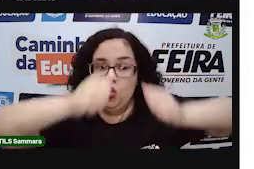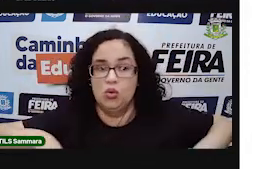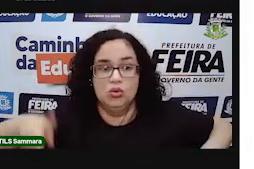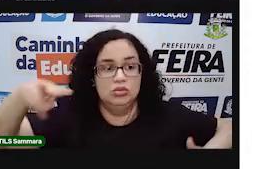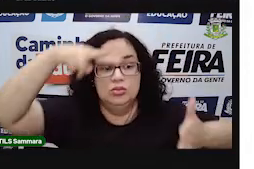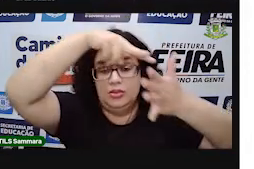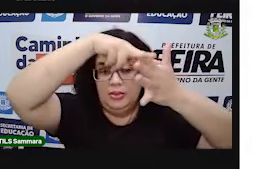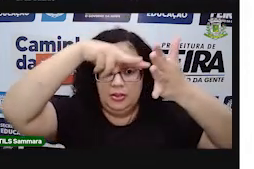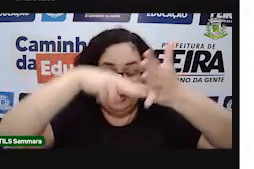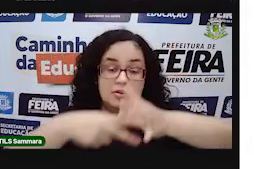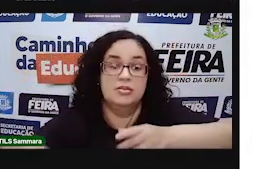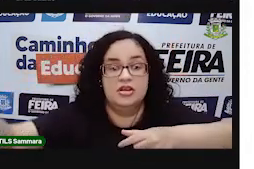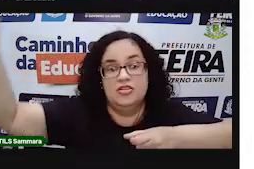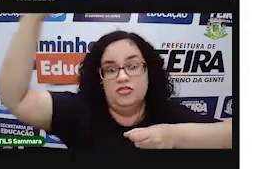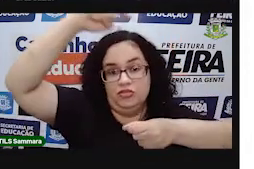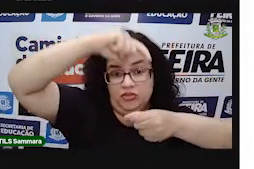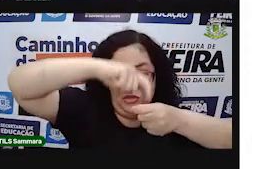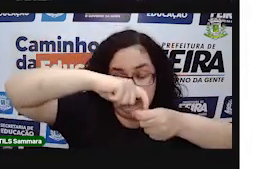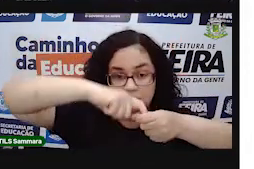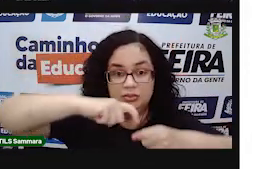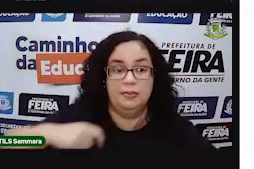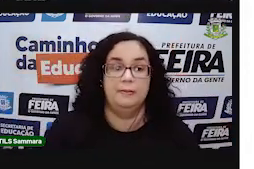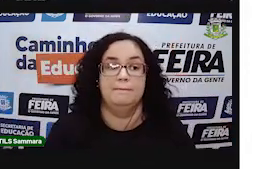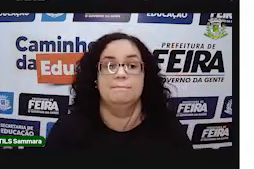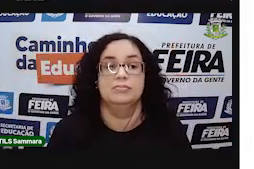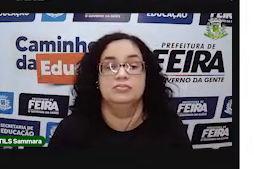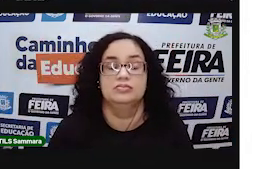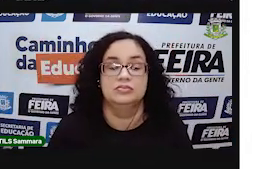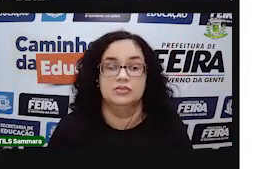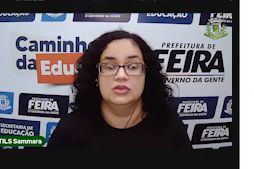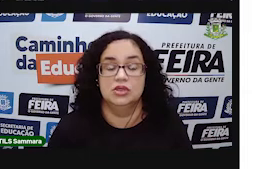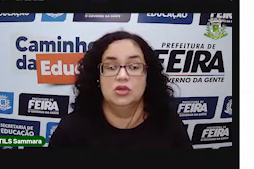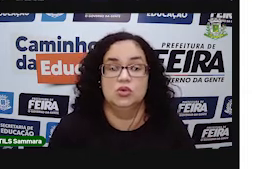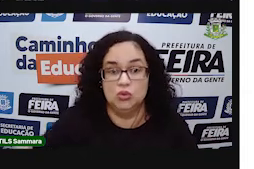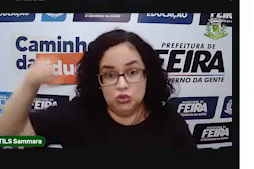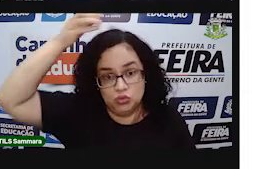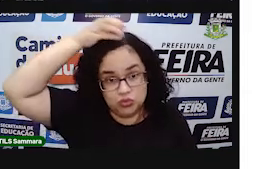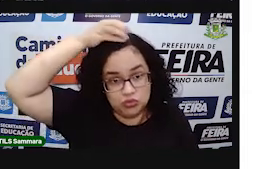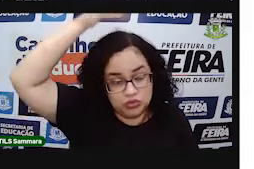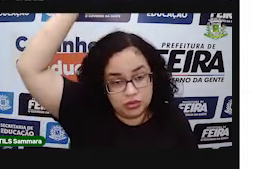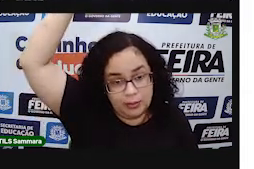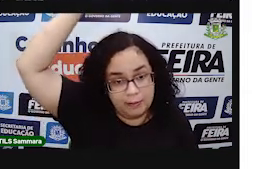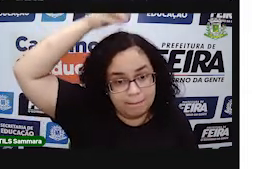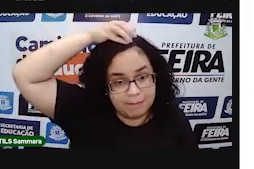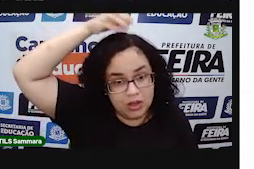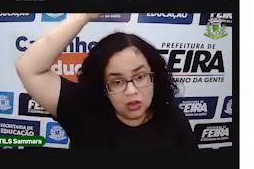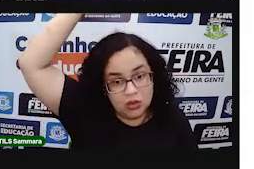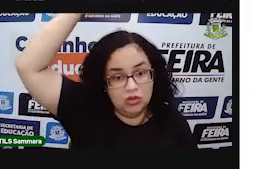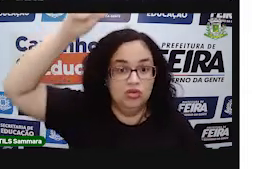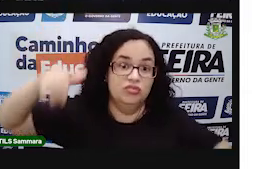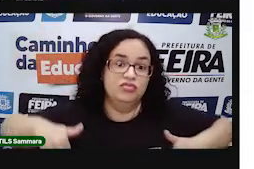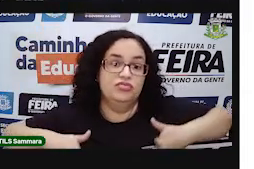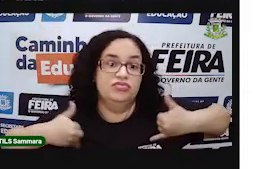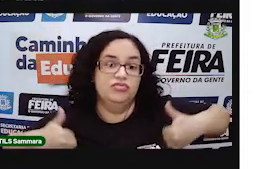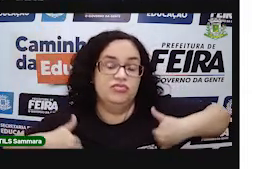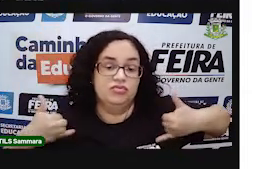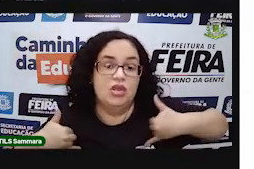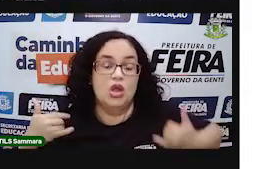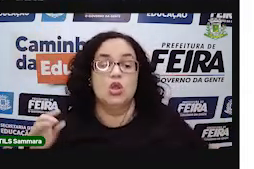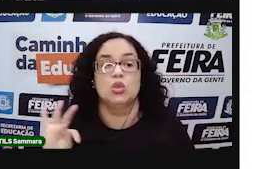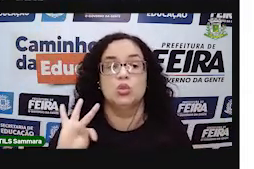poliedro. Vamos voltar na tela do cone. O cone, o chapeuzinho de aniversário lá, Chapeuzinho de aniversário.